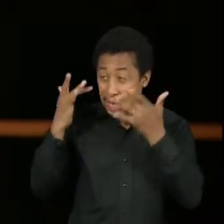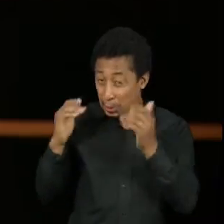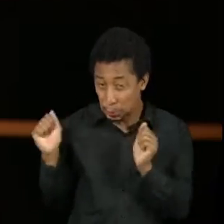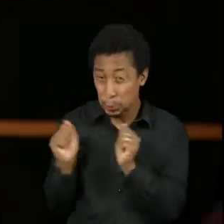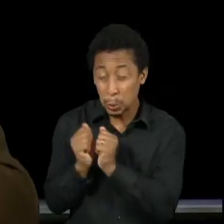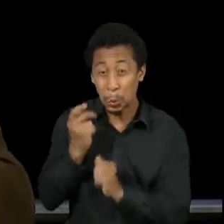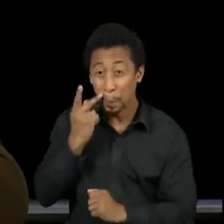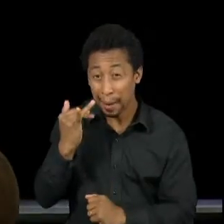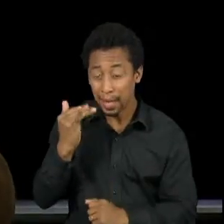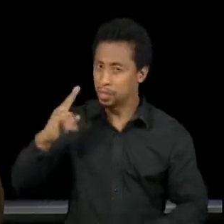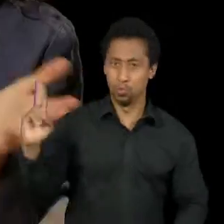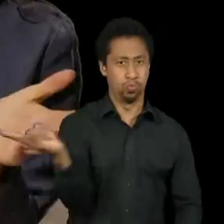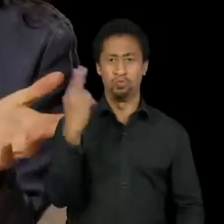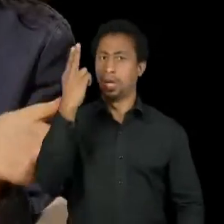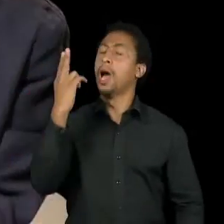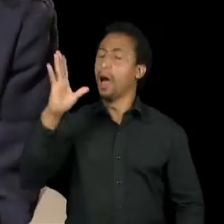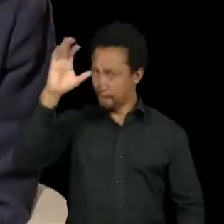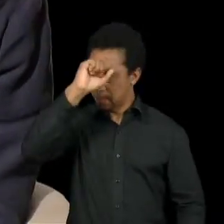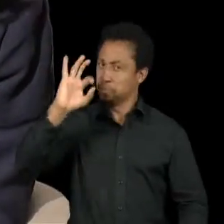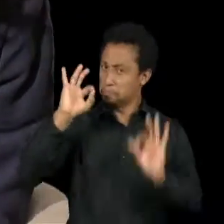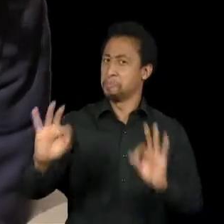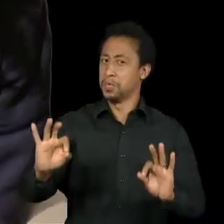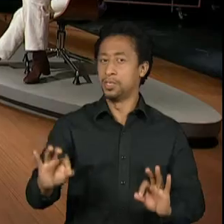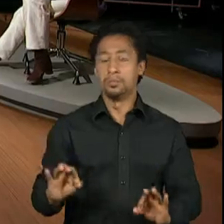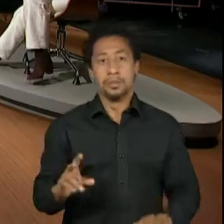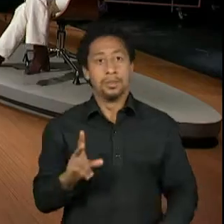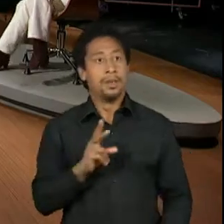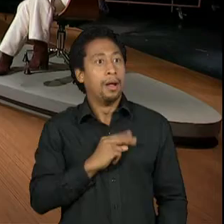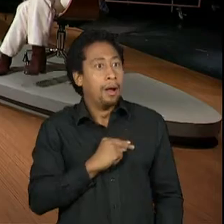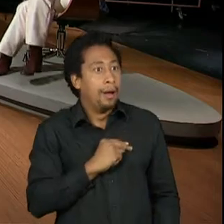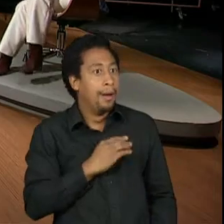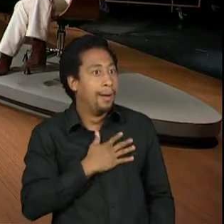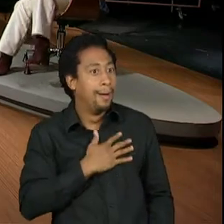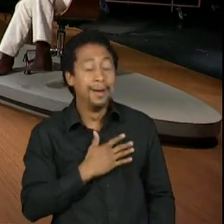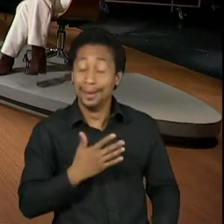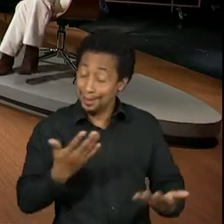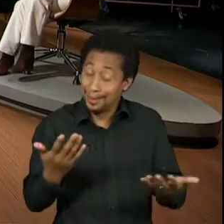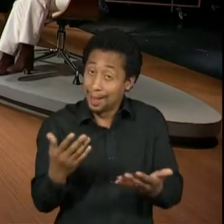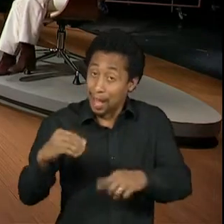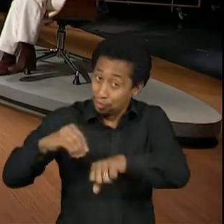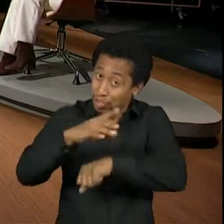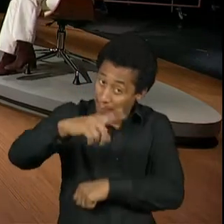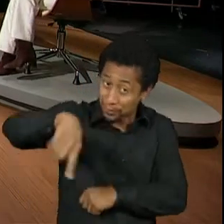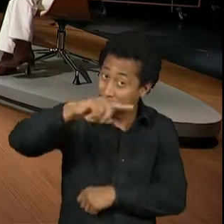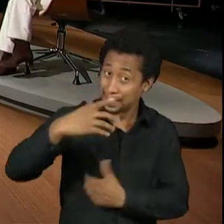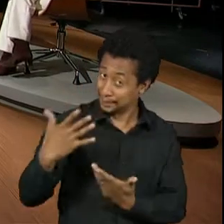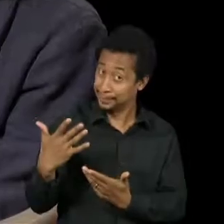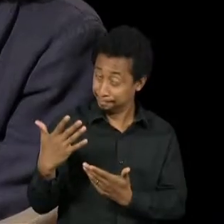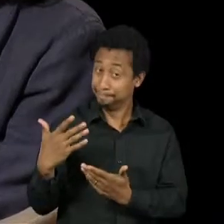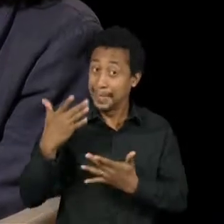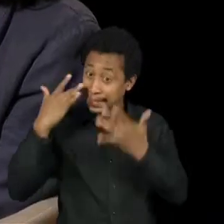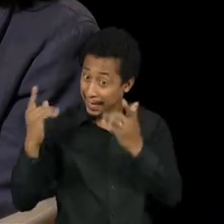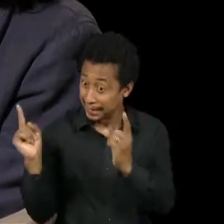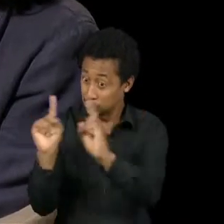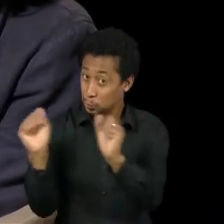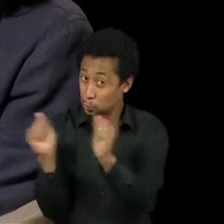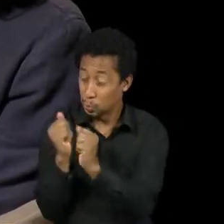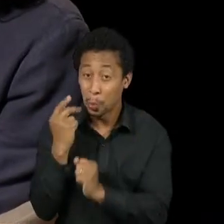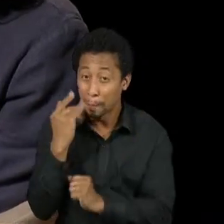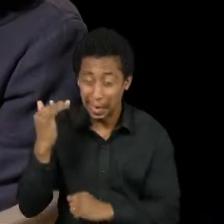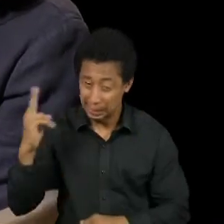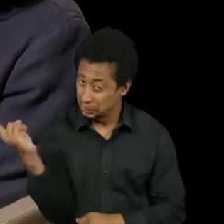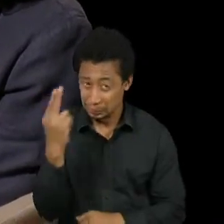Se é que alguém um dia vai querer, já fica a dica. Porque, principalmente se ele for um